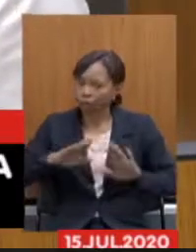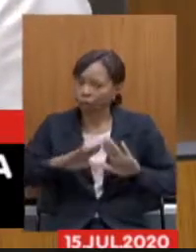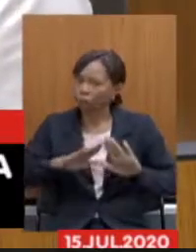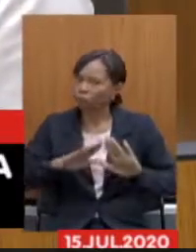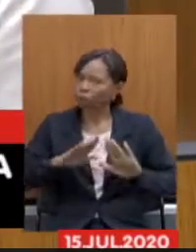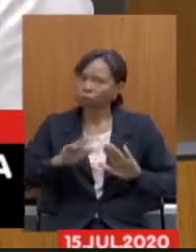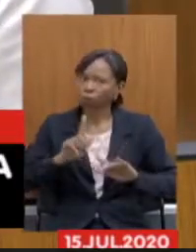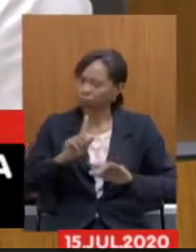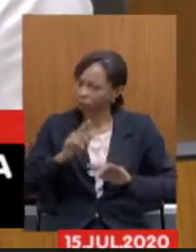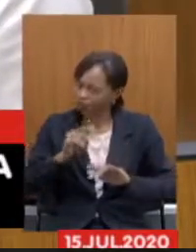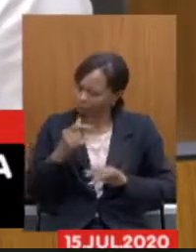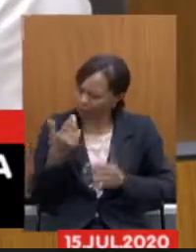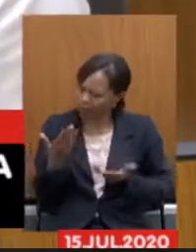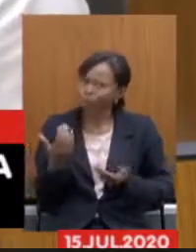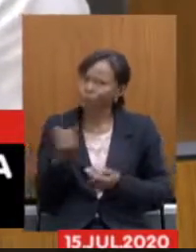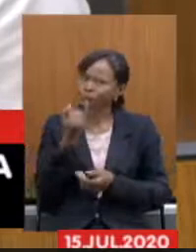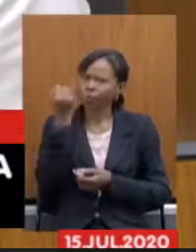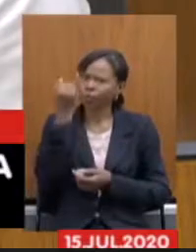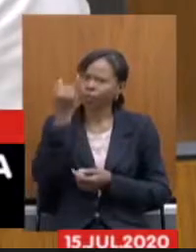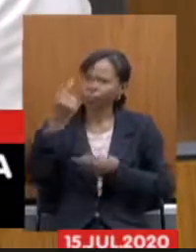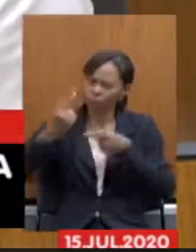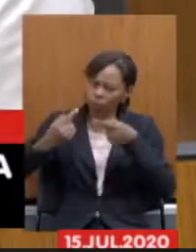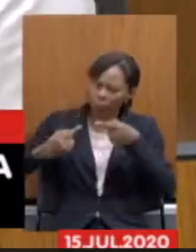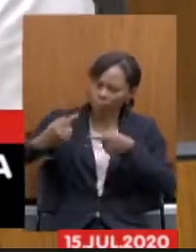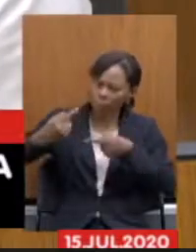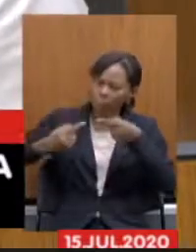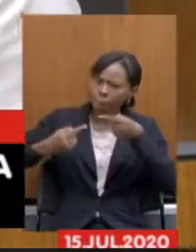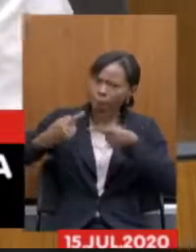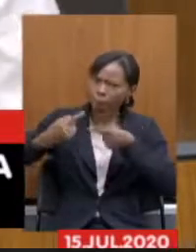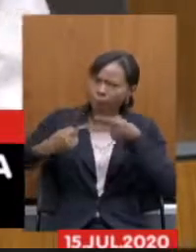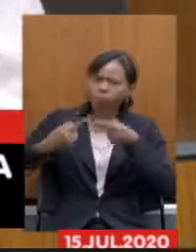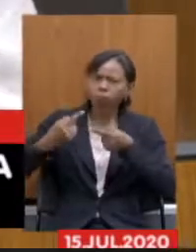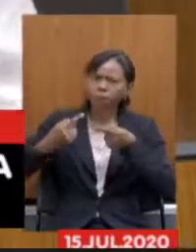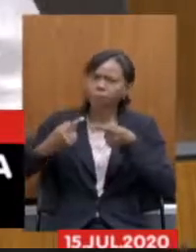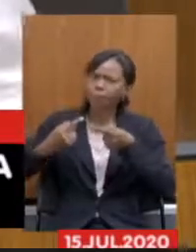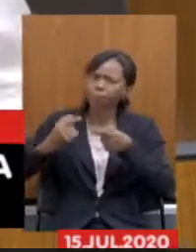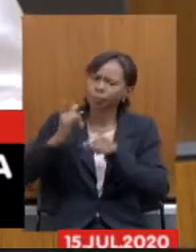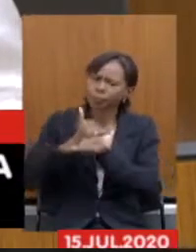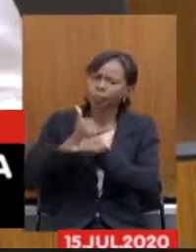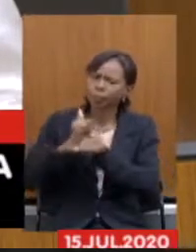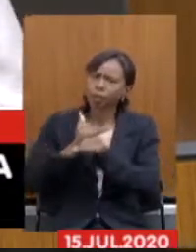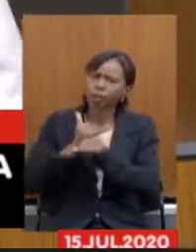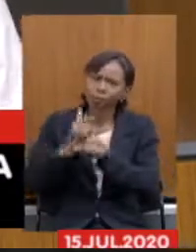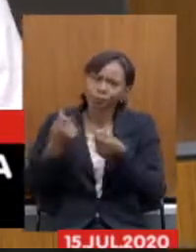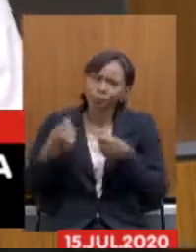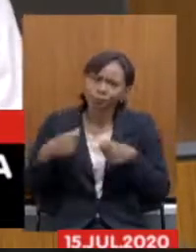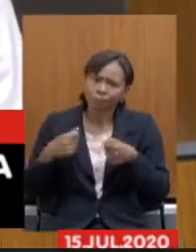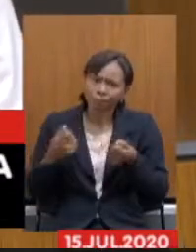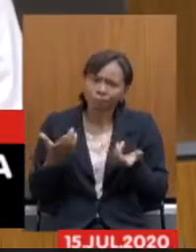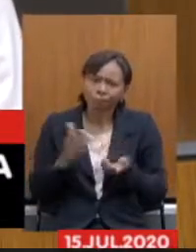e é por isso que a gente tem que enfrentar o debate da forma que ele pode ser né e a gente